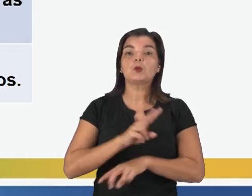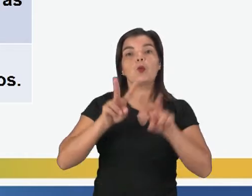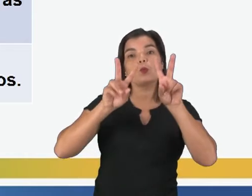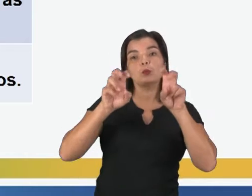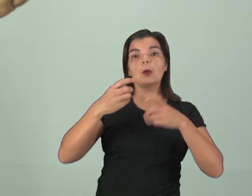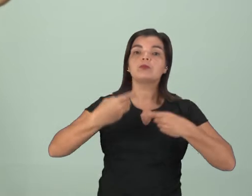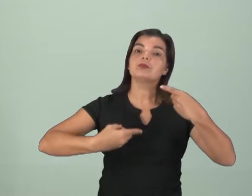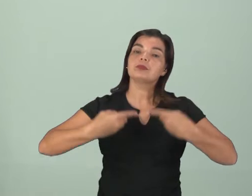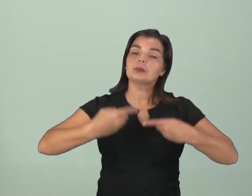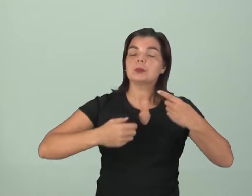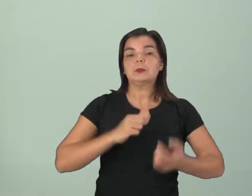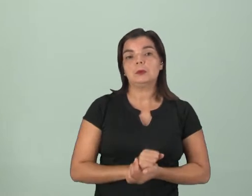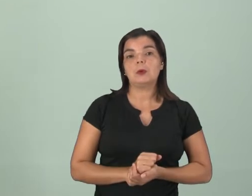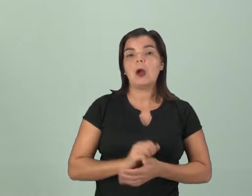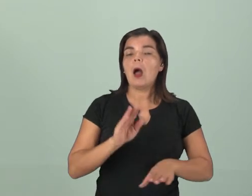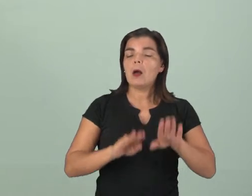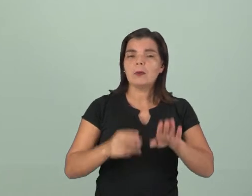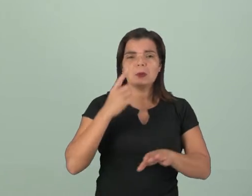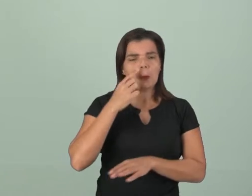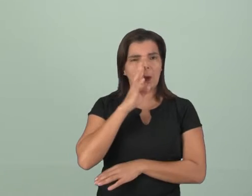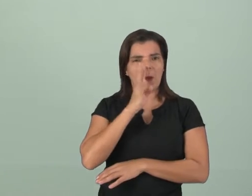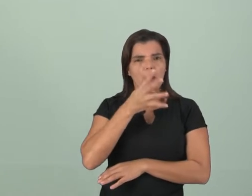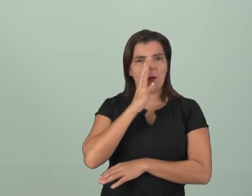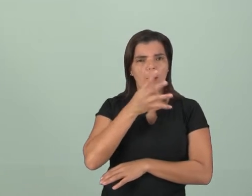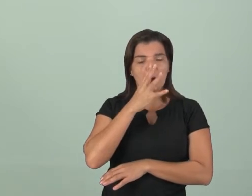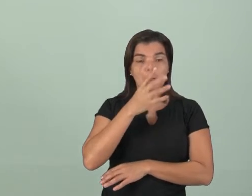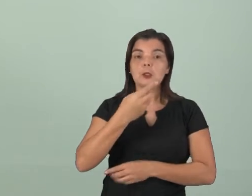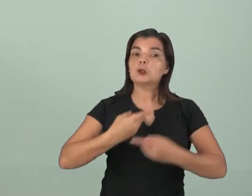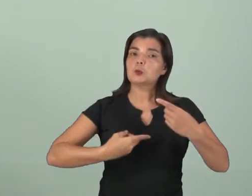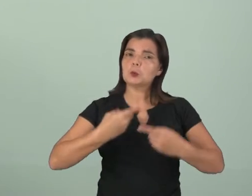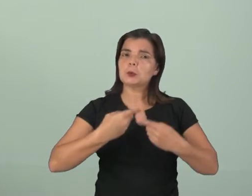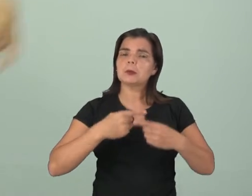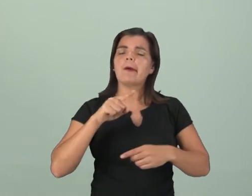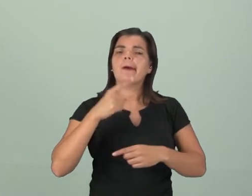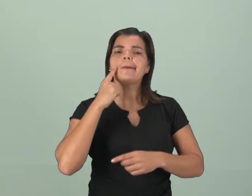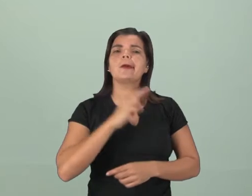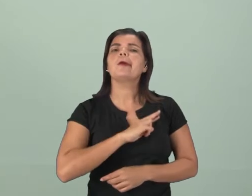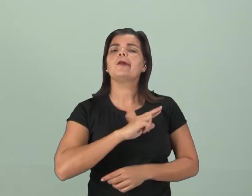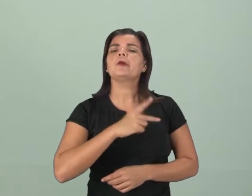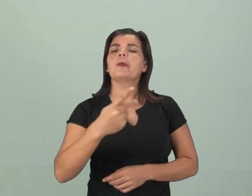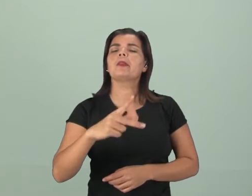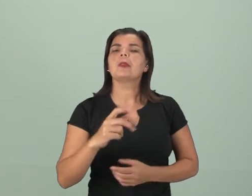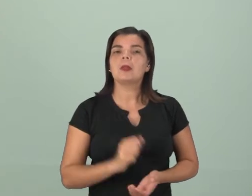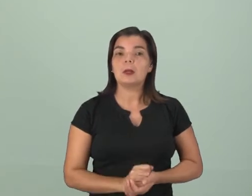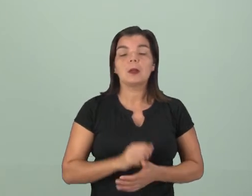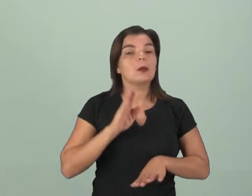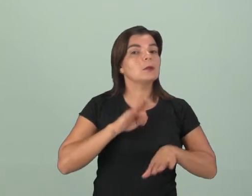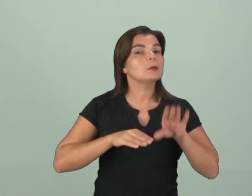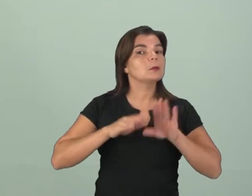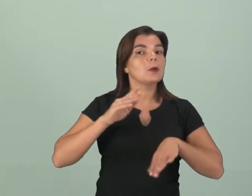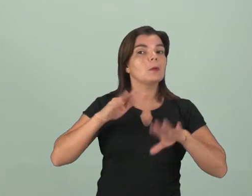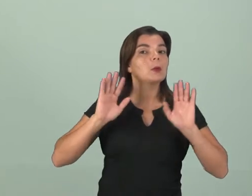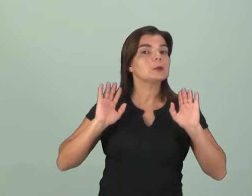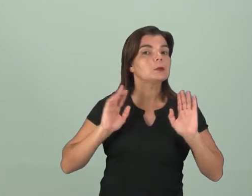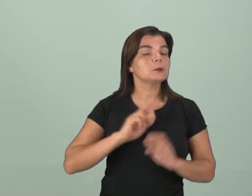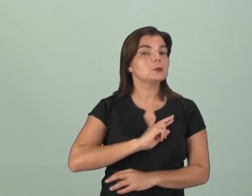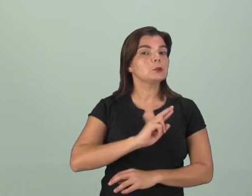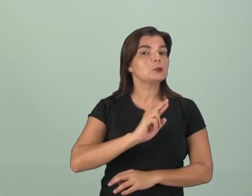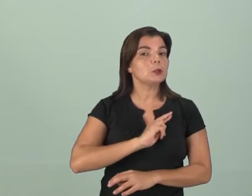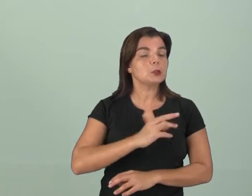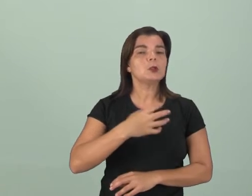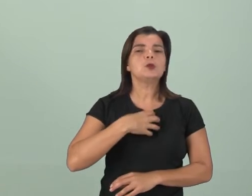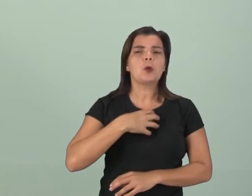assuntos políticos. Às vezes, a gente quer criticar um determinado político e menciona a religião dele. Independente da religião